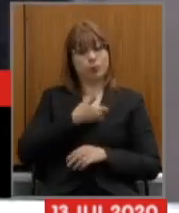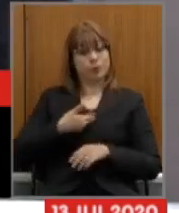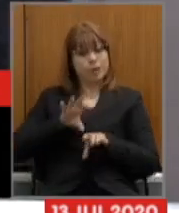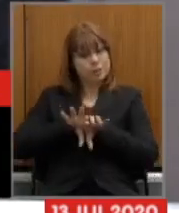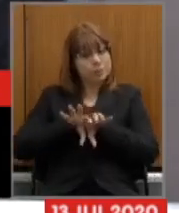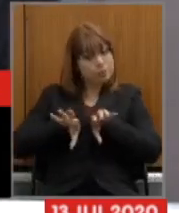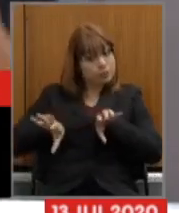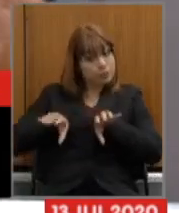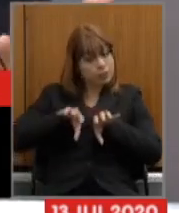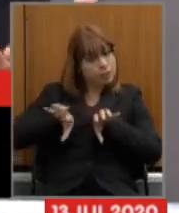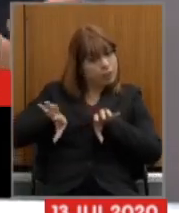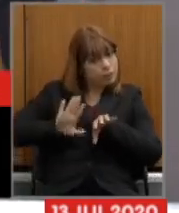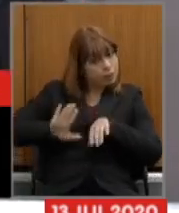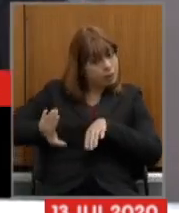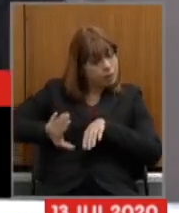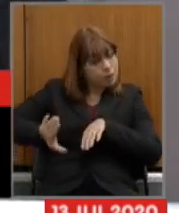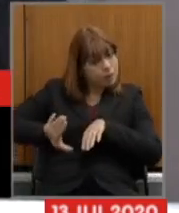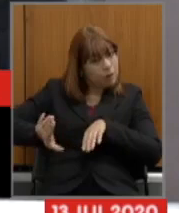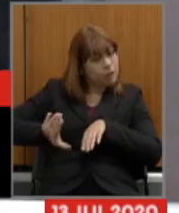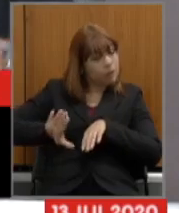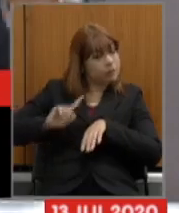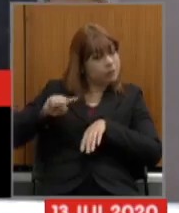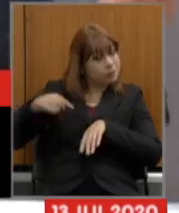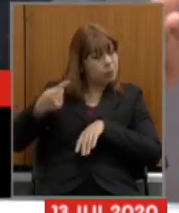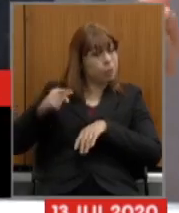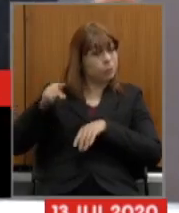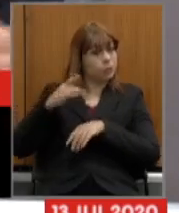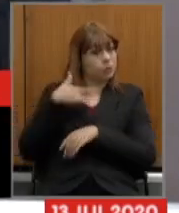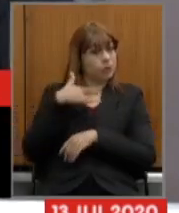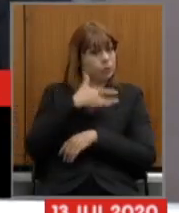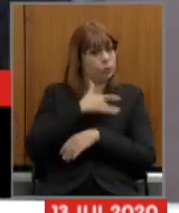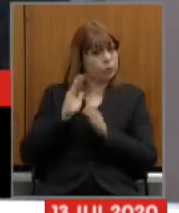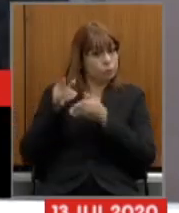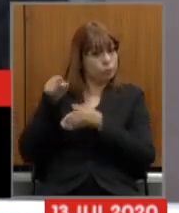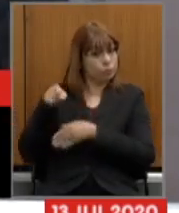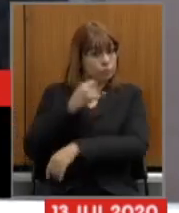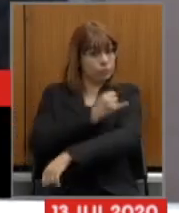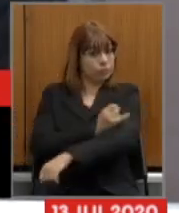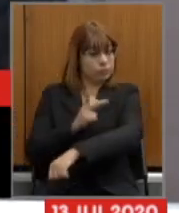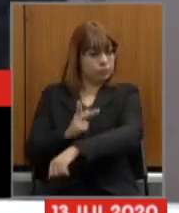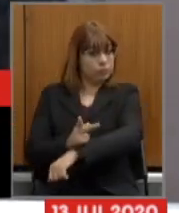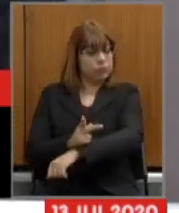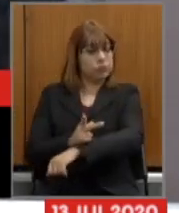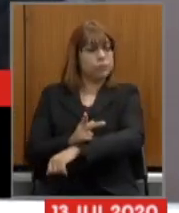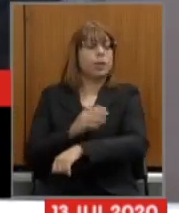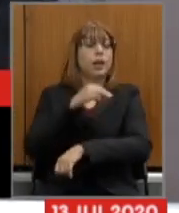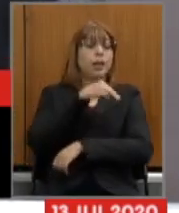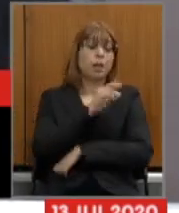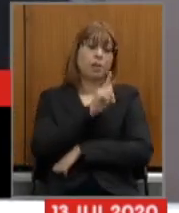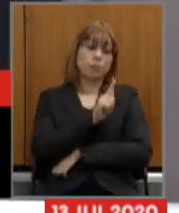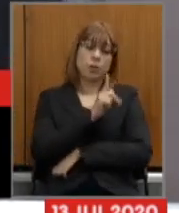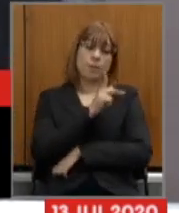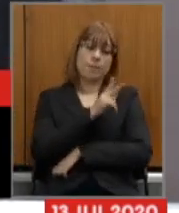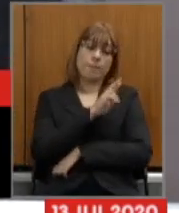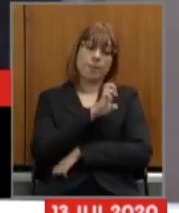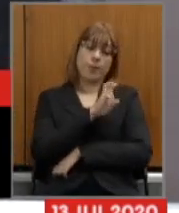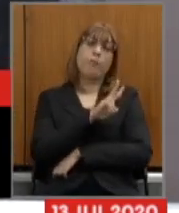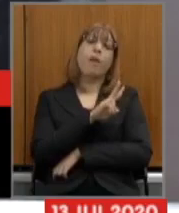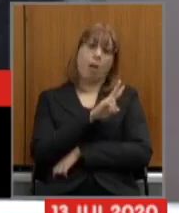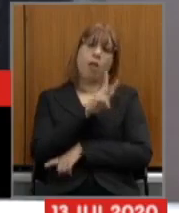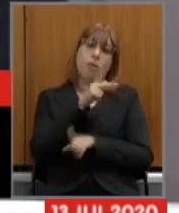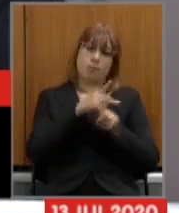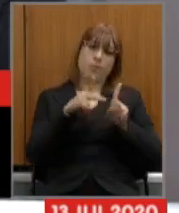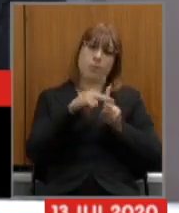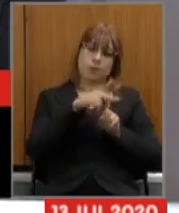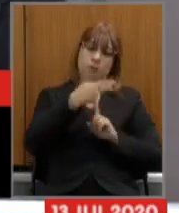deixar o IPSENG exclusivo para discutir questões de saúde e a criação do MGPREV para discutir a questão da previdência do nosso estado